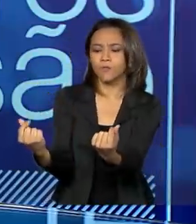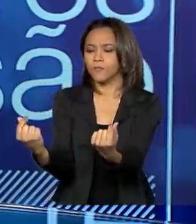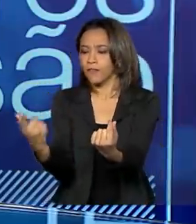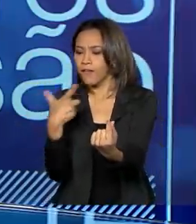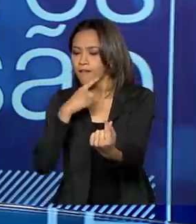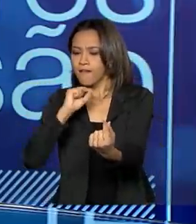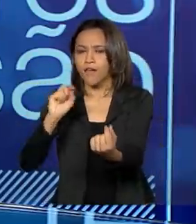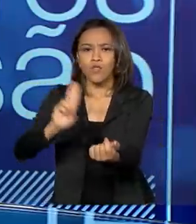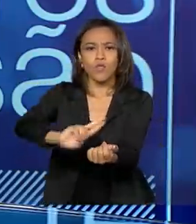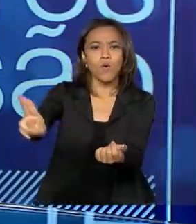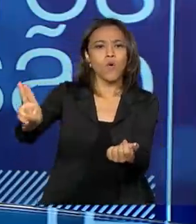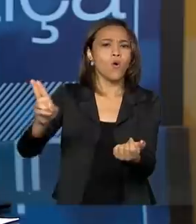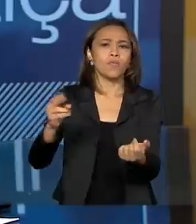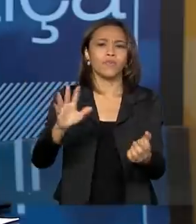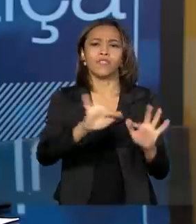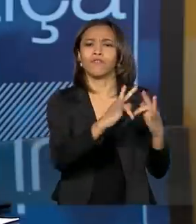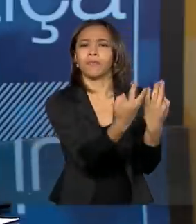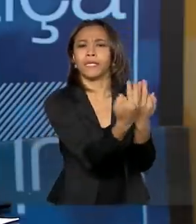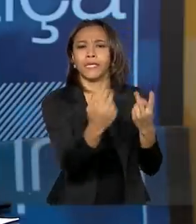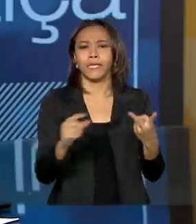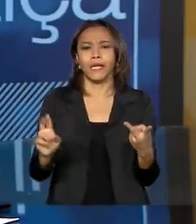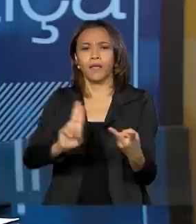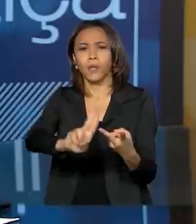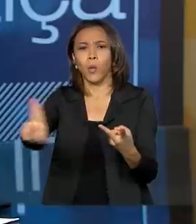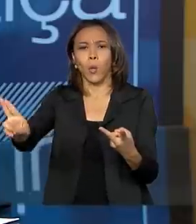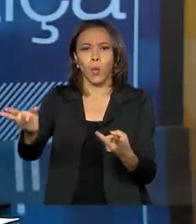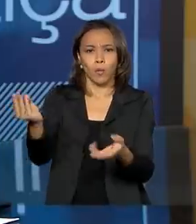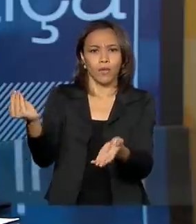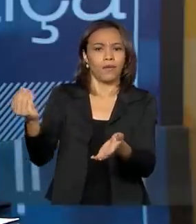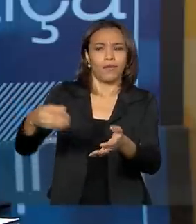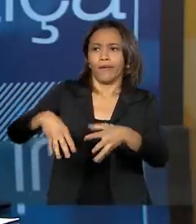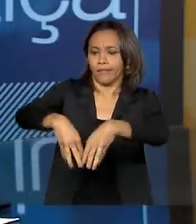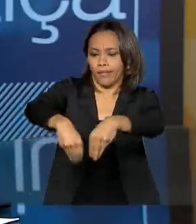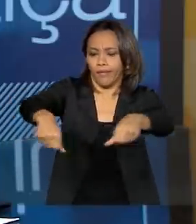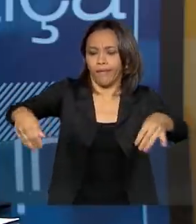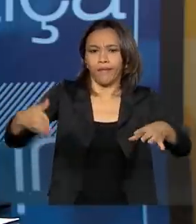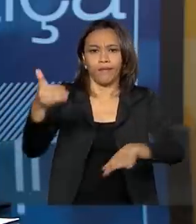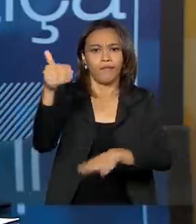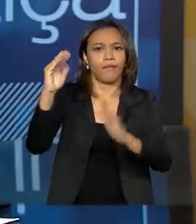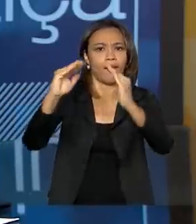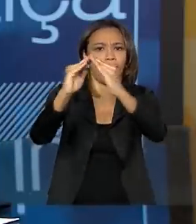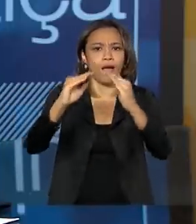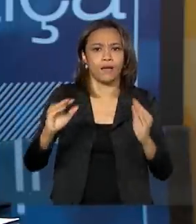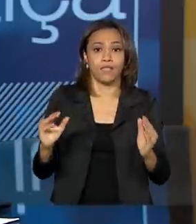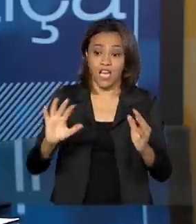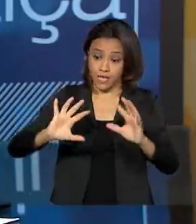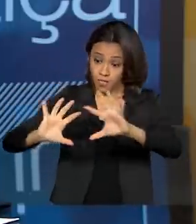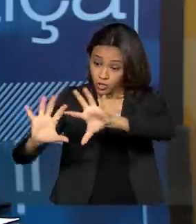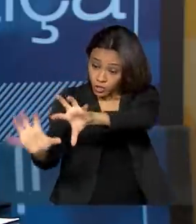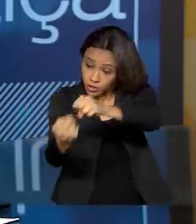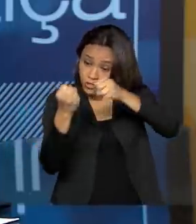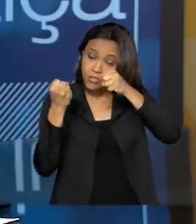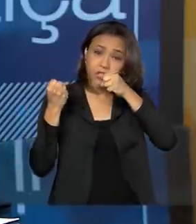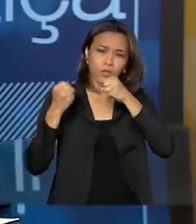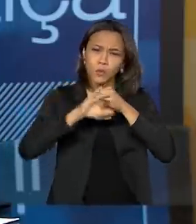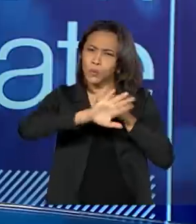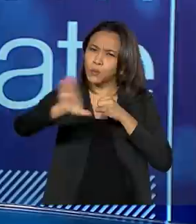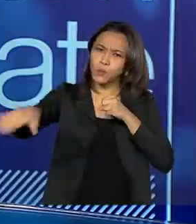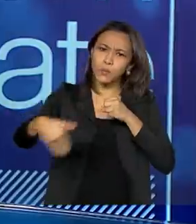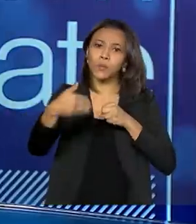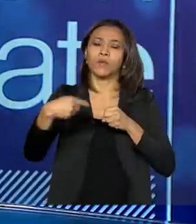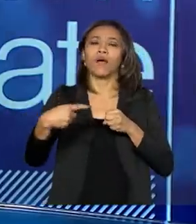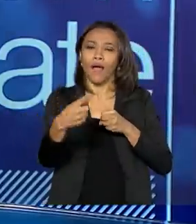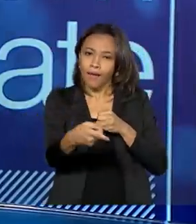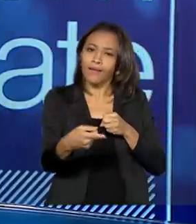em nome de parênteses, de laranjas. E esse patrimônio apreendido acaba descapitalizando e atingindo o bolso